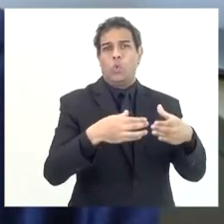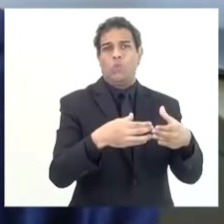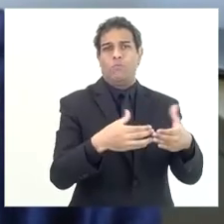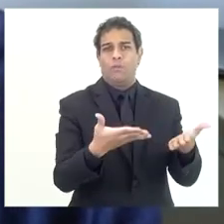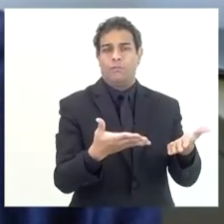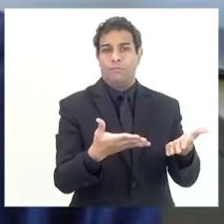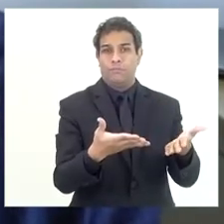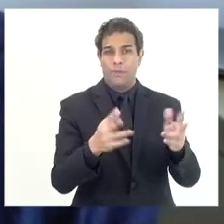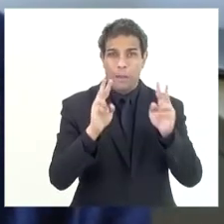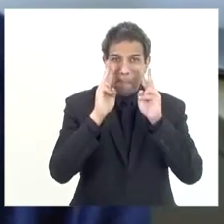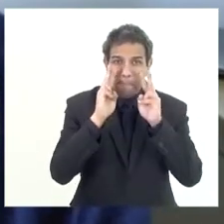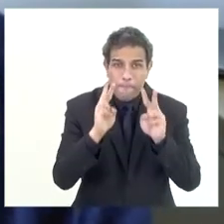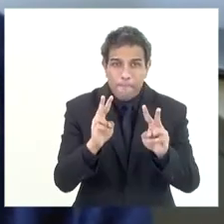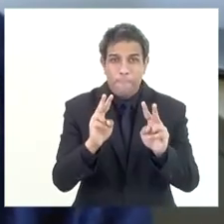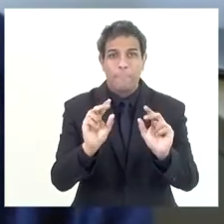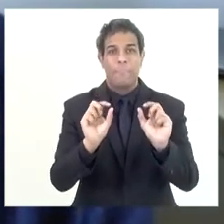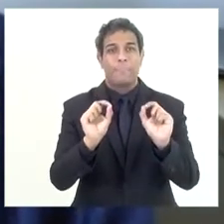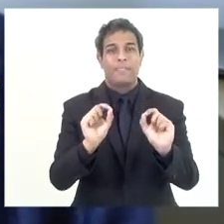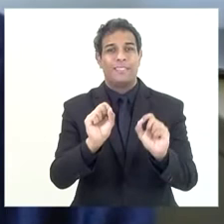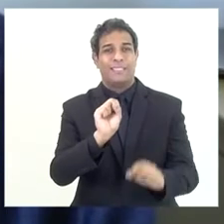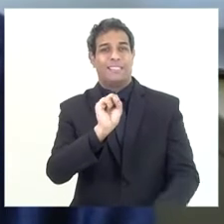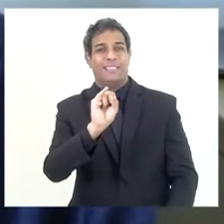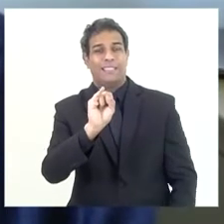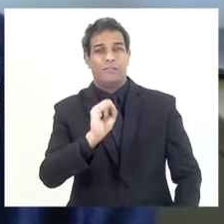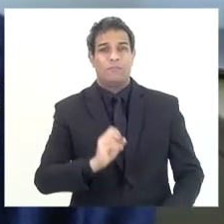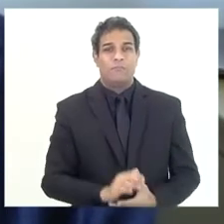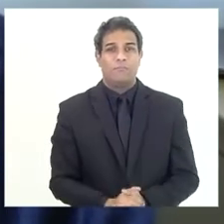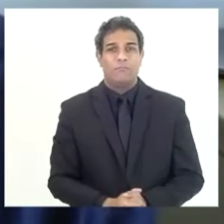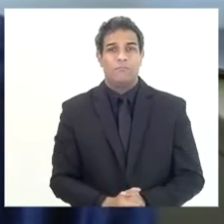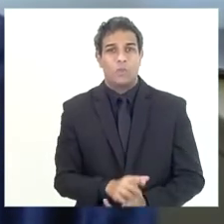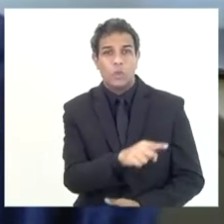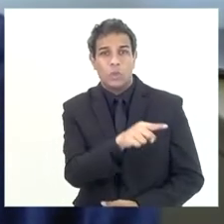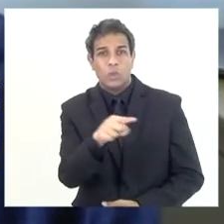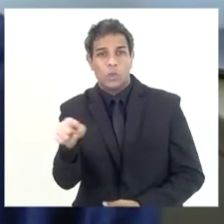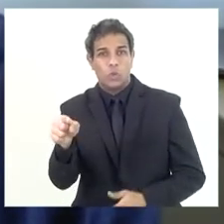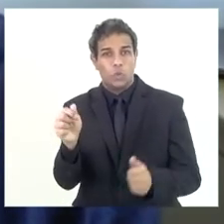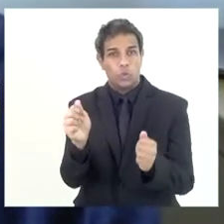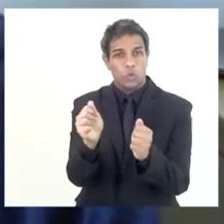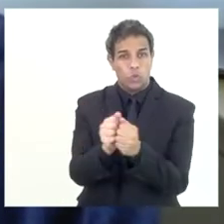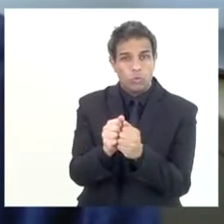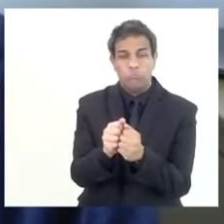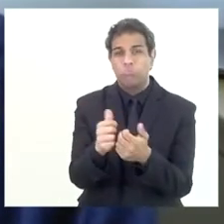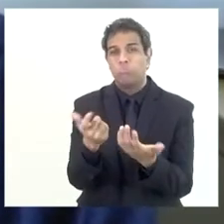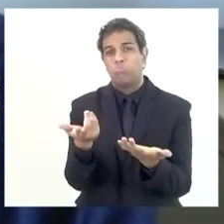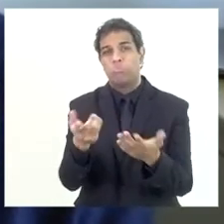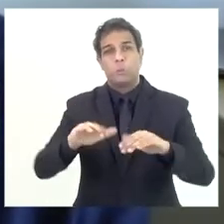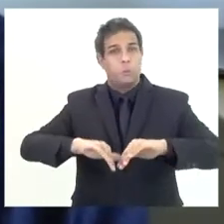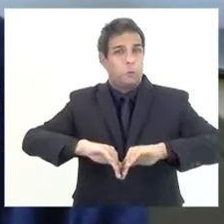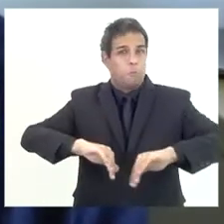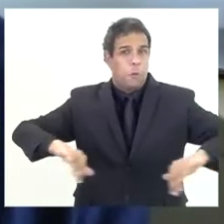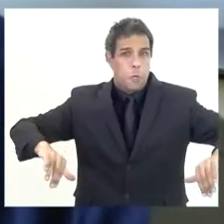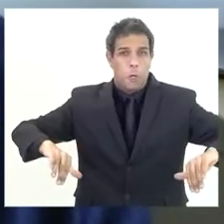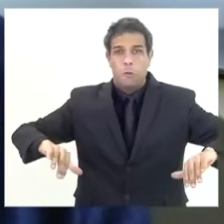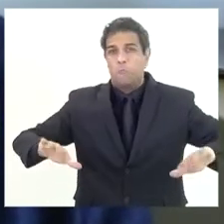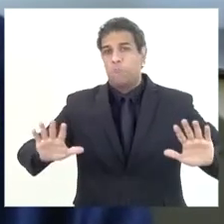independentemente se você lança juntos ou separados,